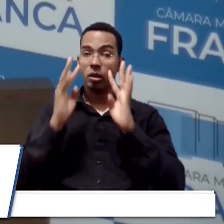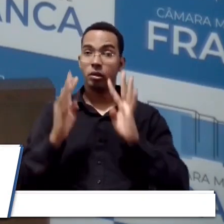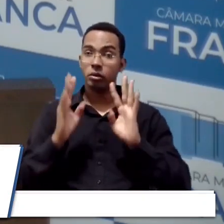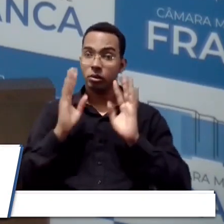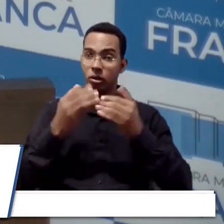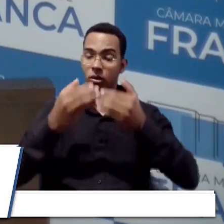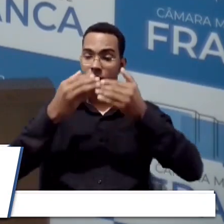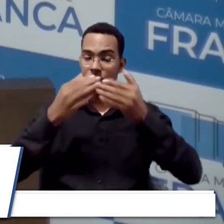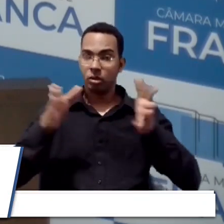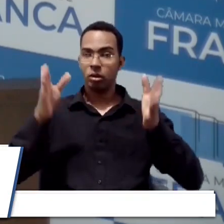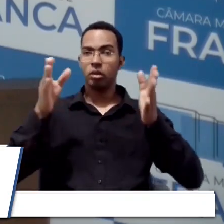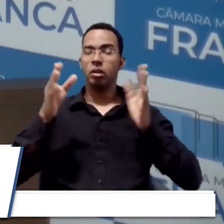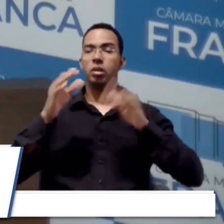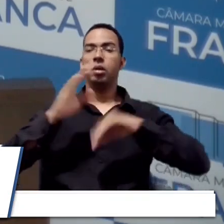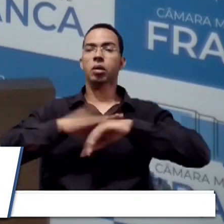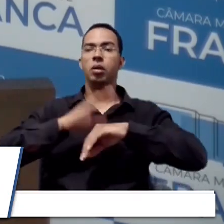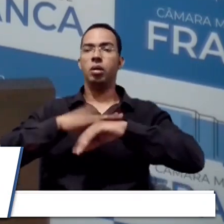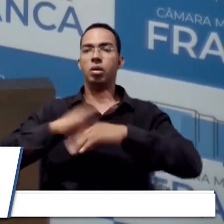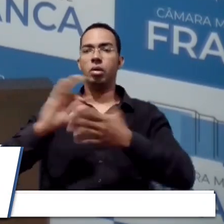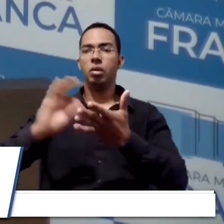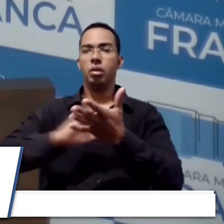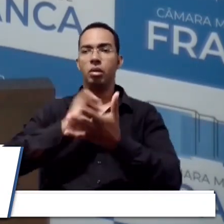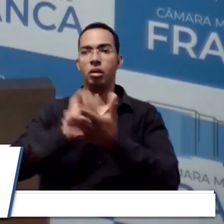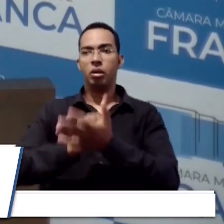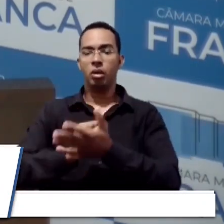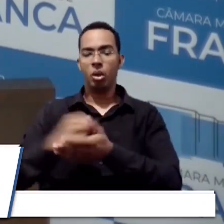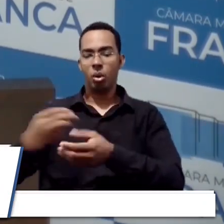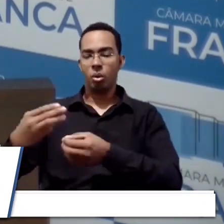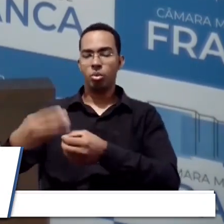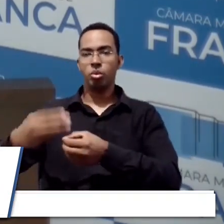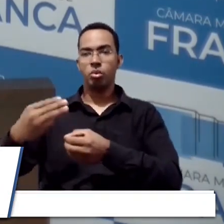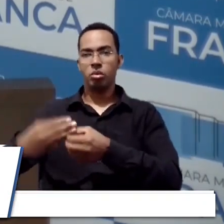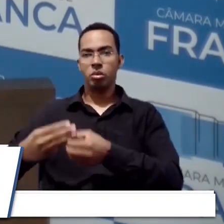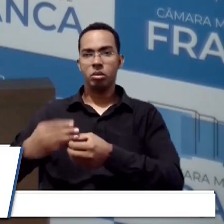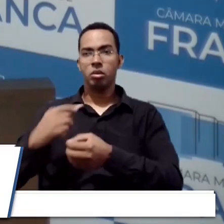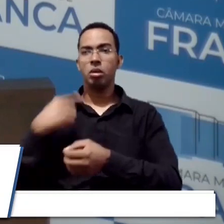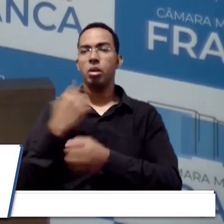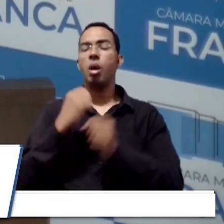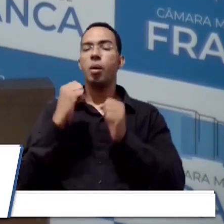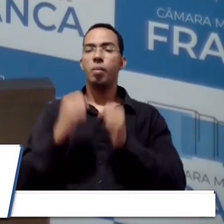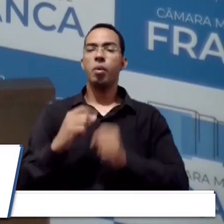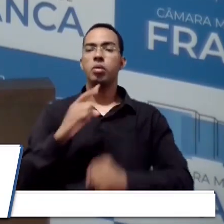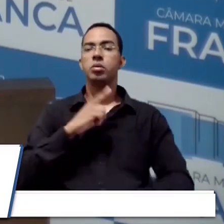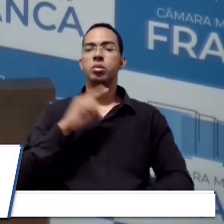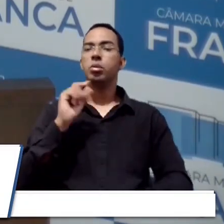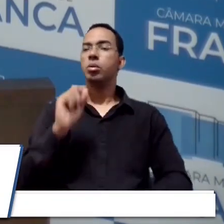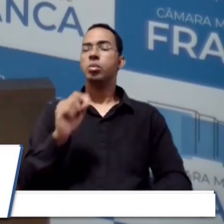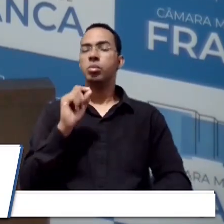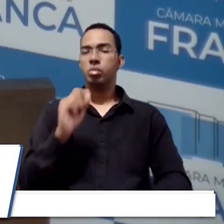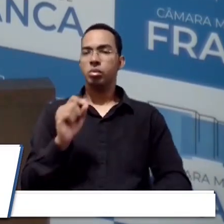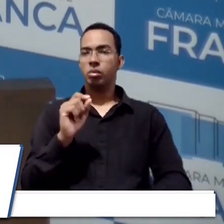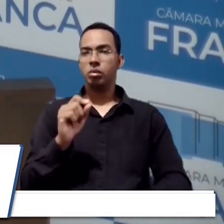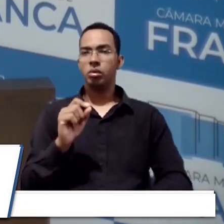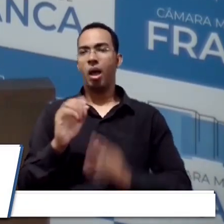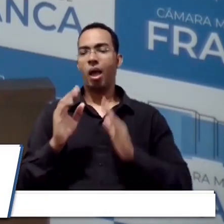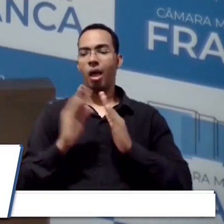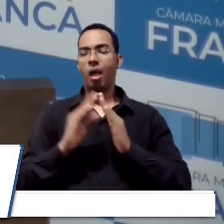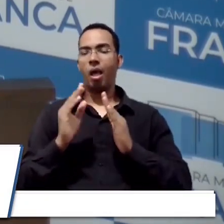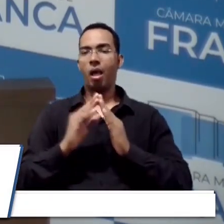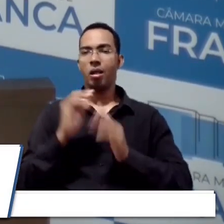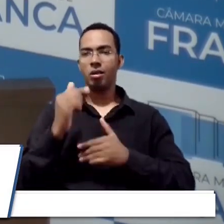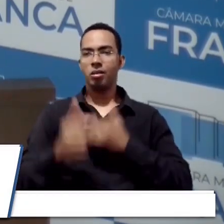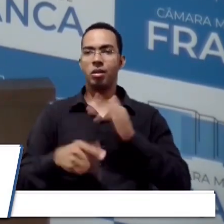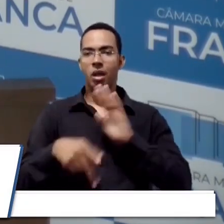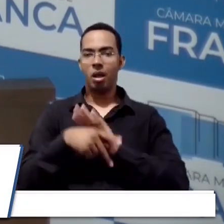aberto para fazer a adesão do município e para que a gente tivesse essa Casa do Trabalhador em